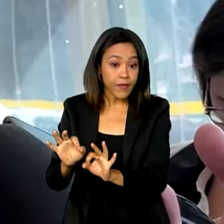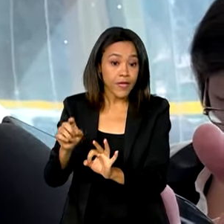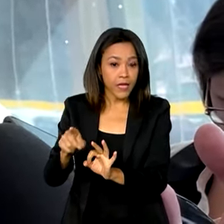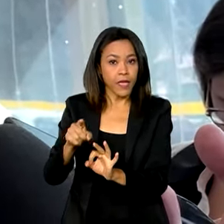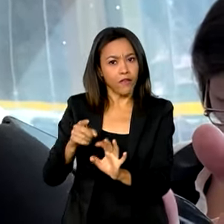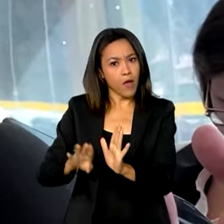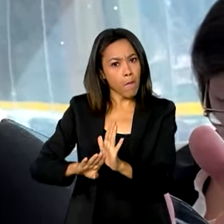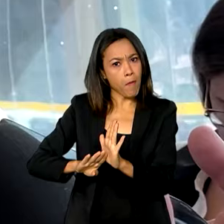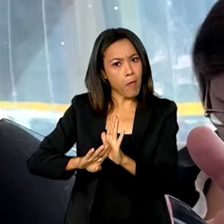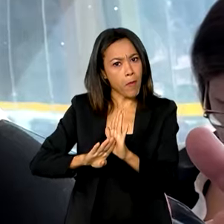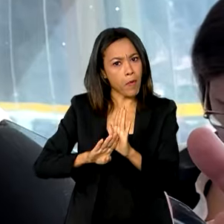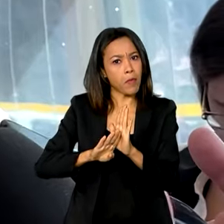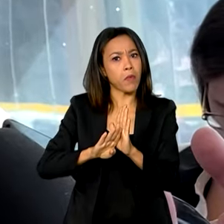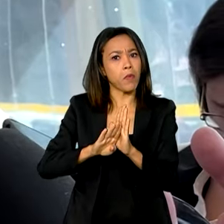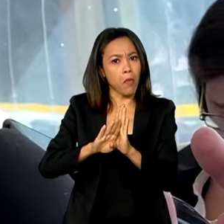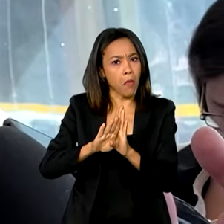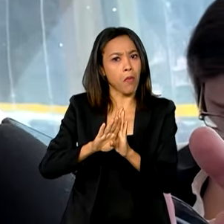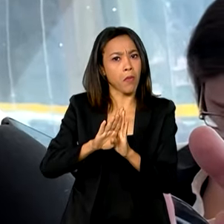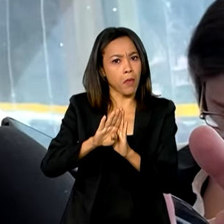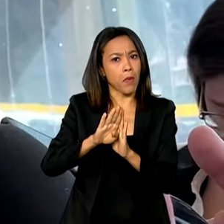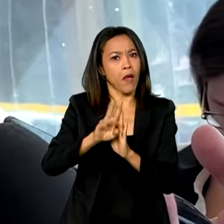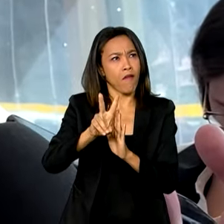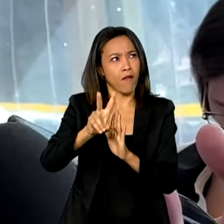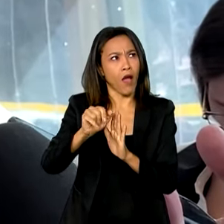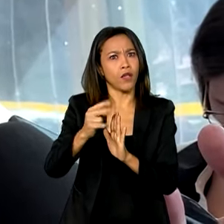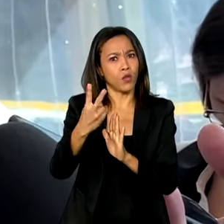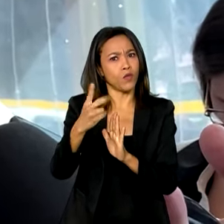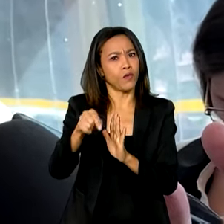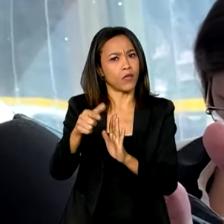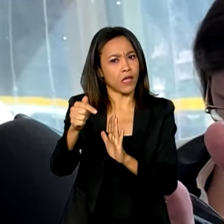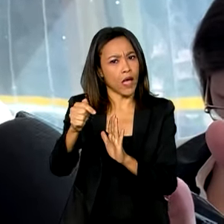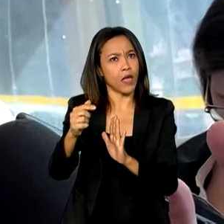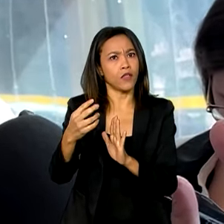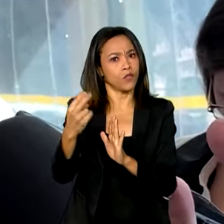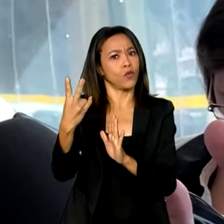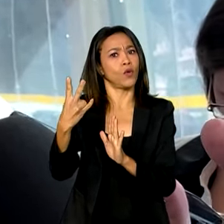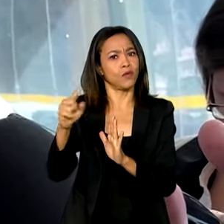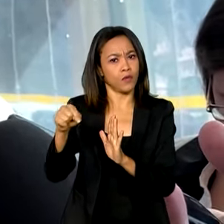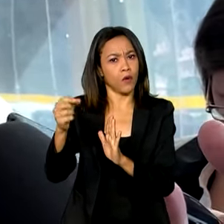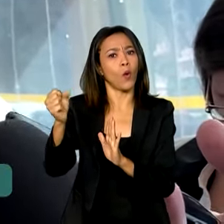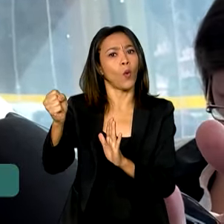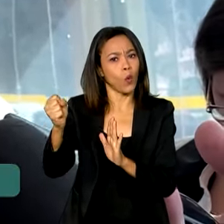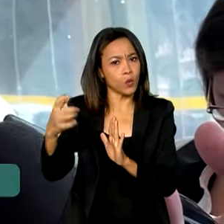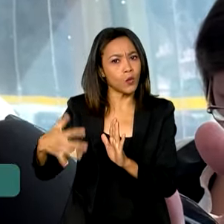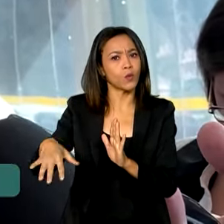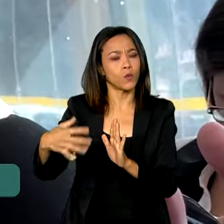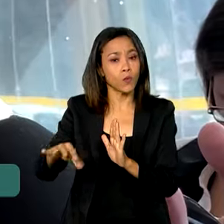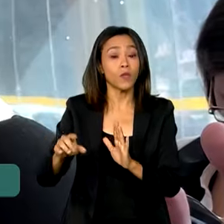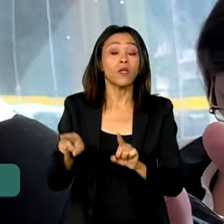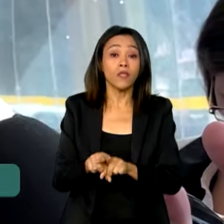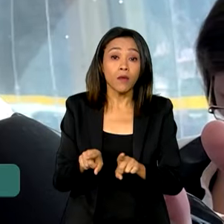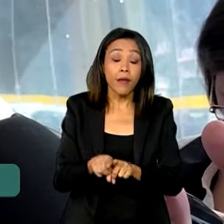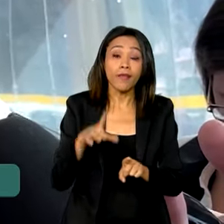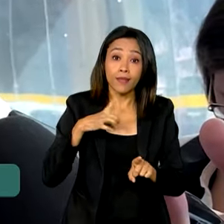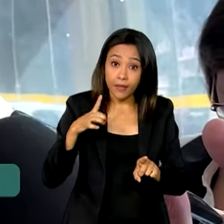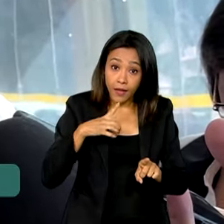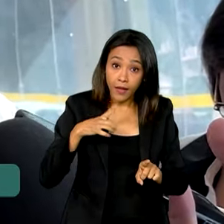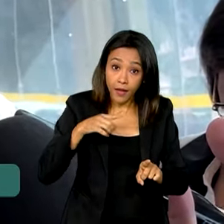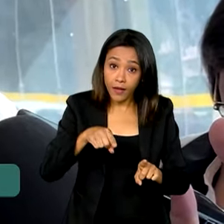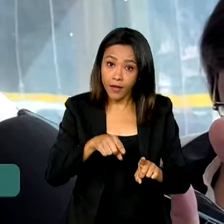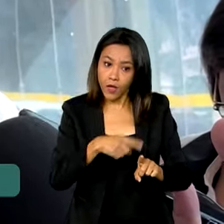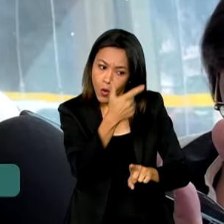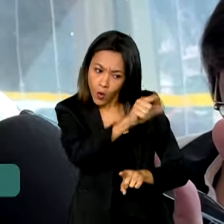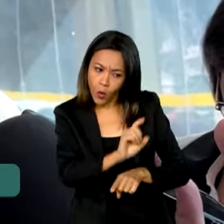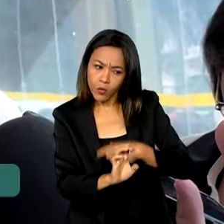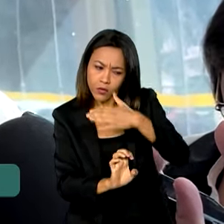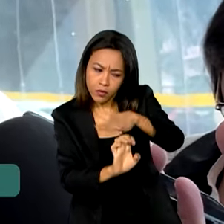que ele vem se desenvolvendo, deve superar 2,7%, 2,8%. E há instituições que já estão projetando um